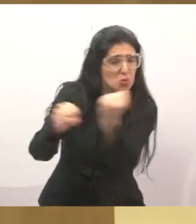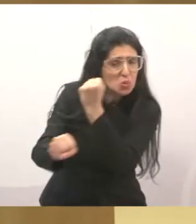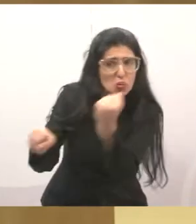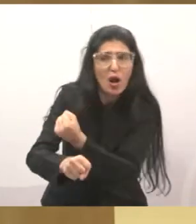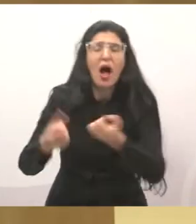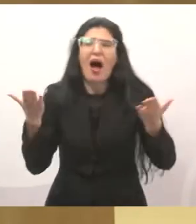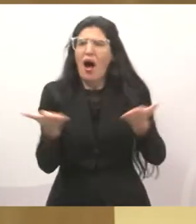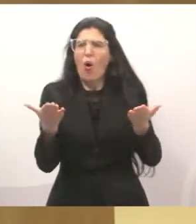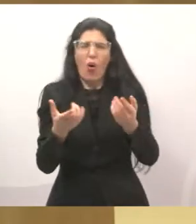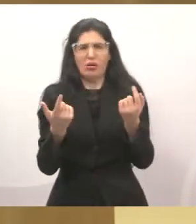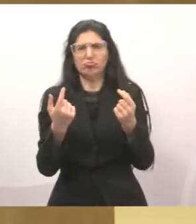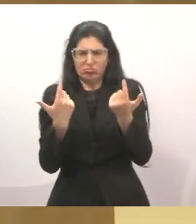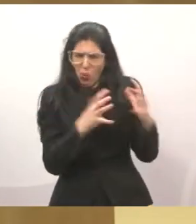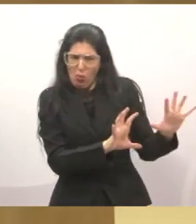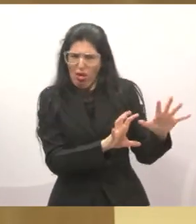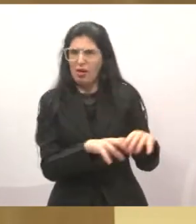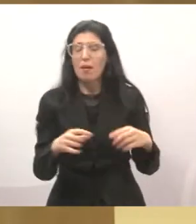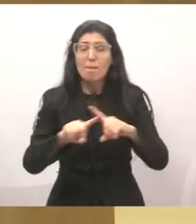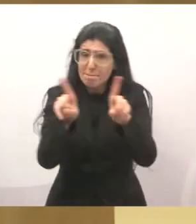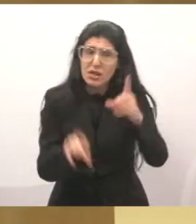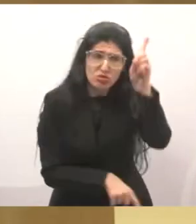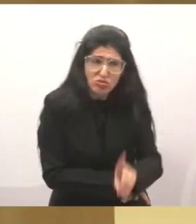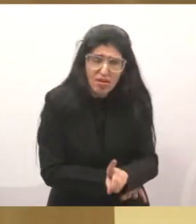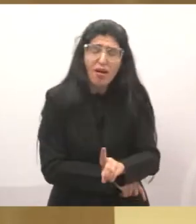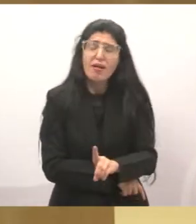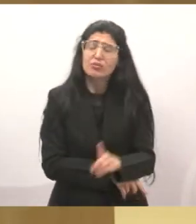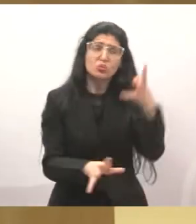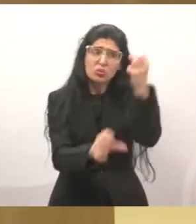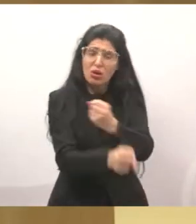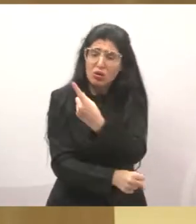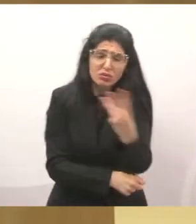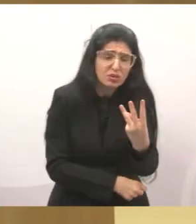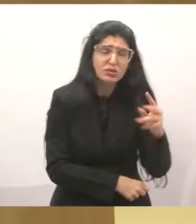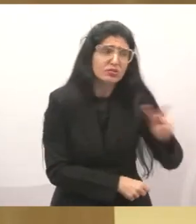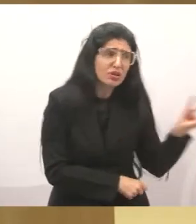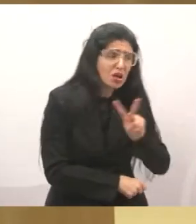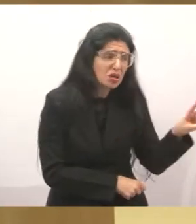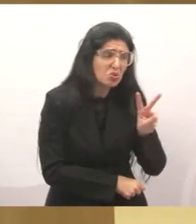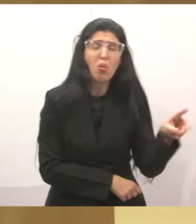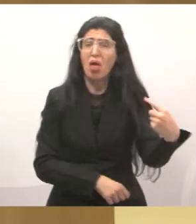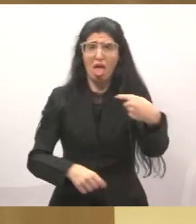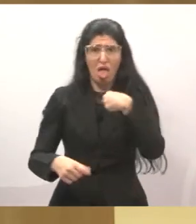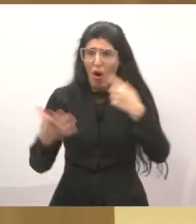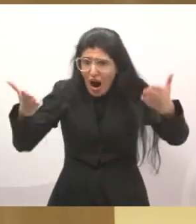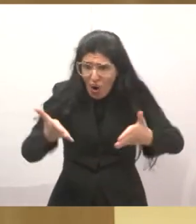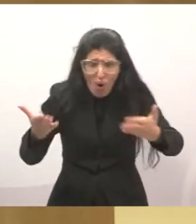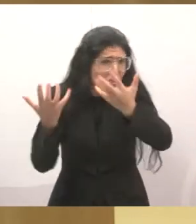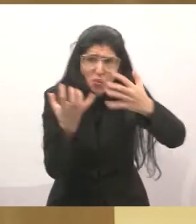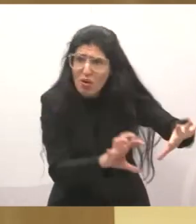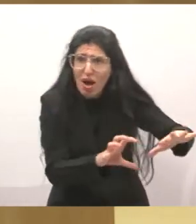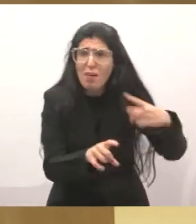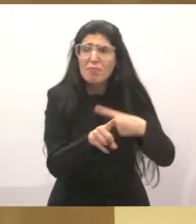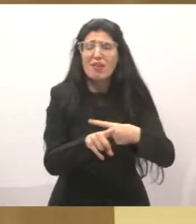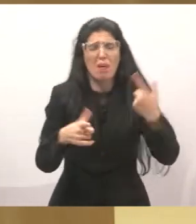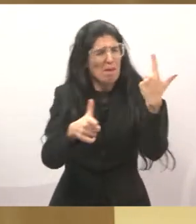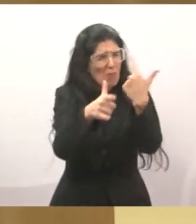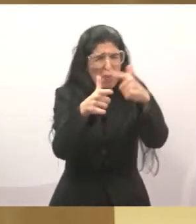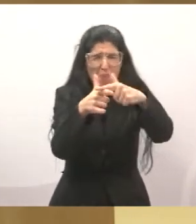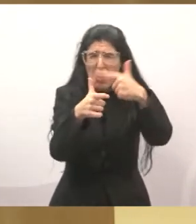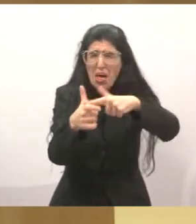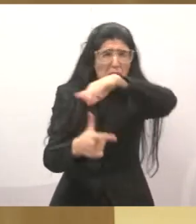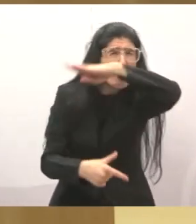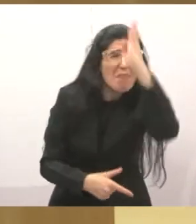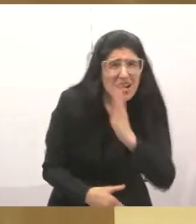bairros. Que é um direito de todos os três vereadores. Eu abri mão. Por conta do quê? Porque nós estamos passando por um problema onde a